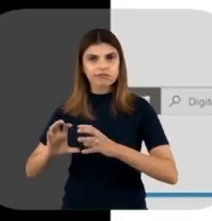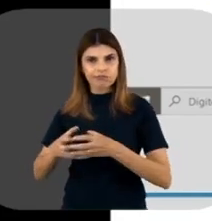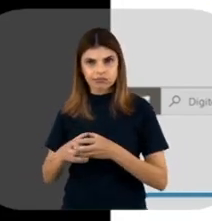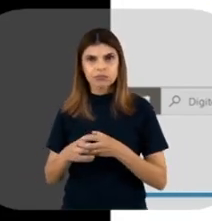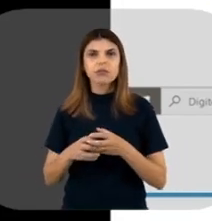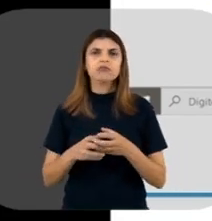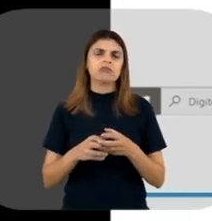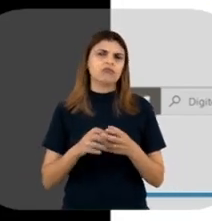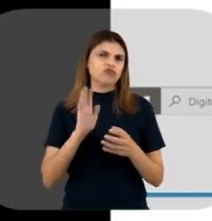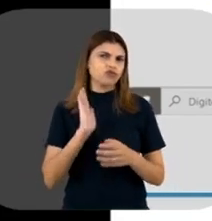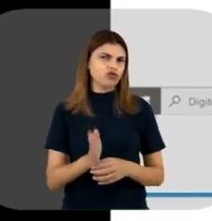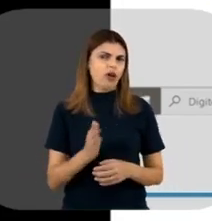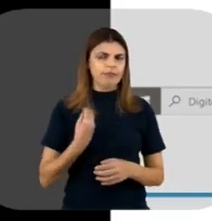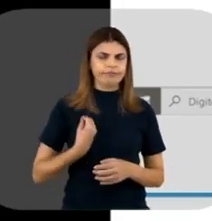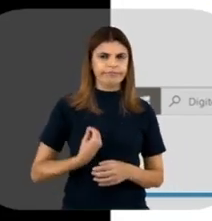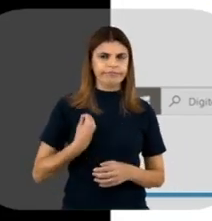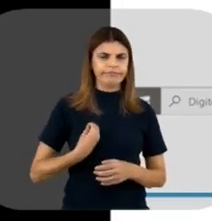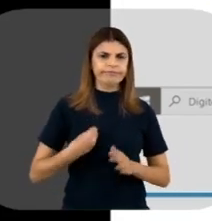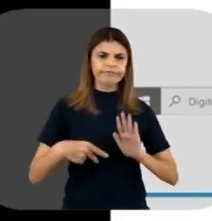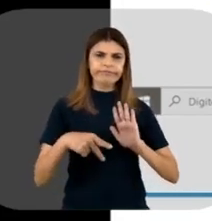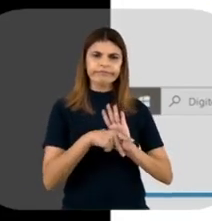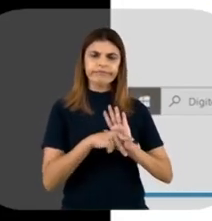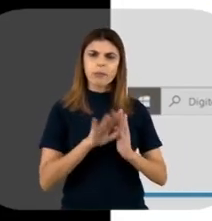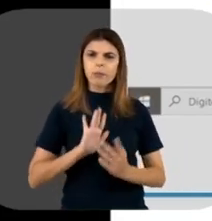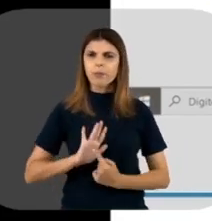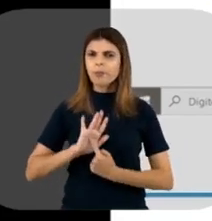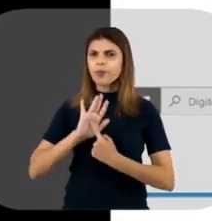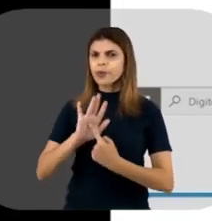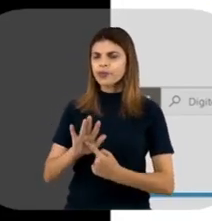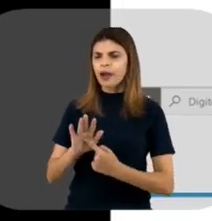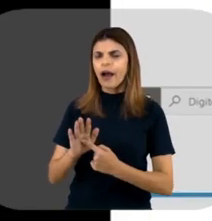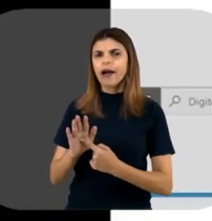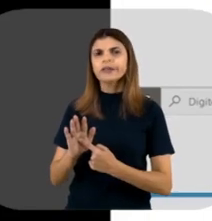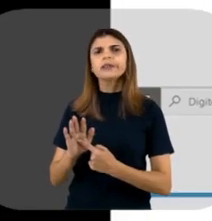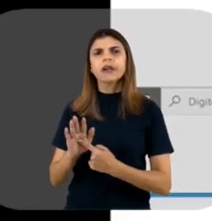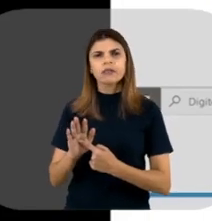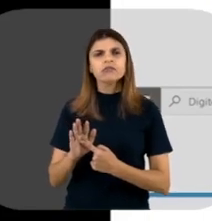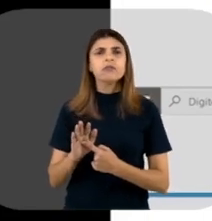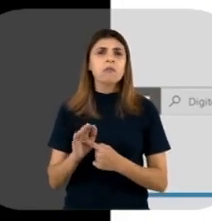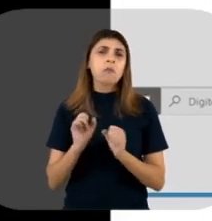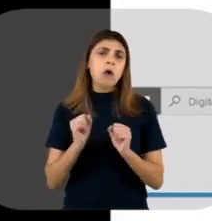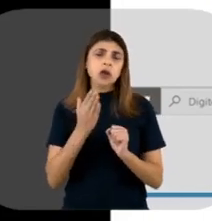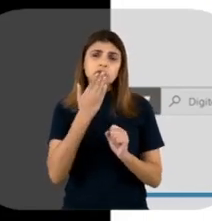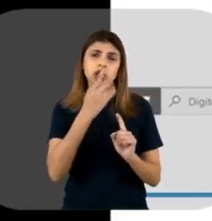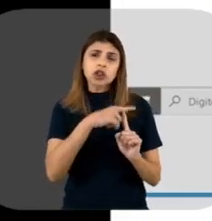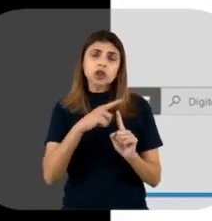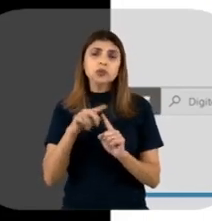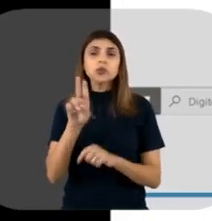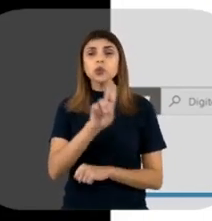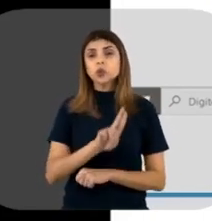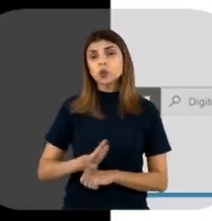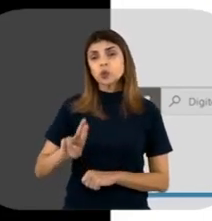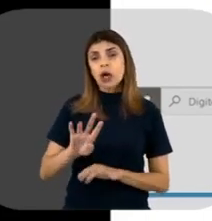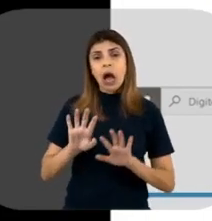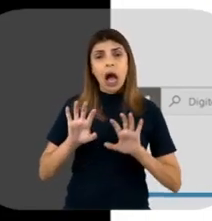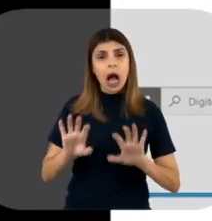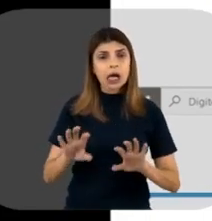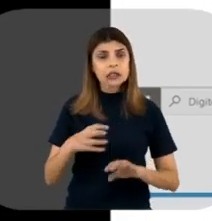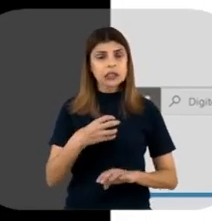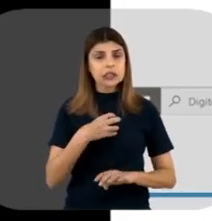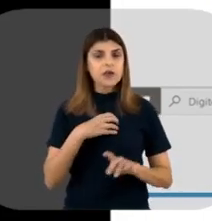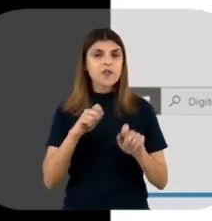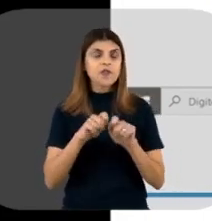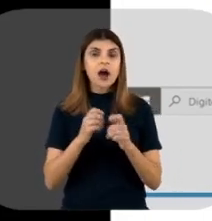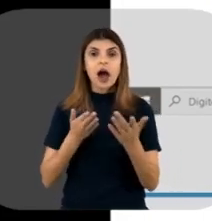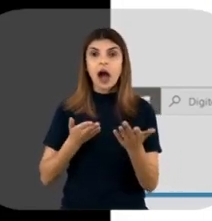foi a eficácia clínica deles foi demonstrada em conjunto. Então, eles só podem ser utilizados dessa maneira. Então, aqui